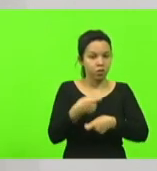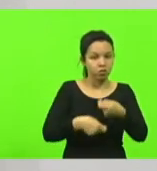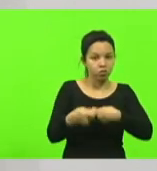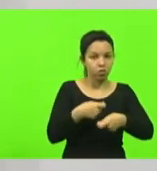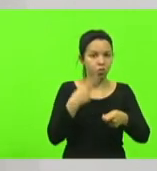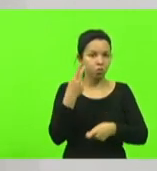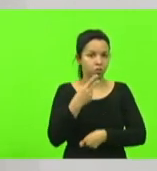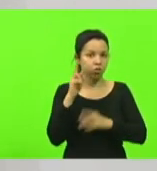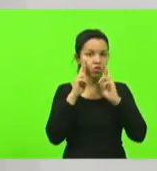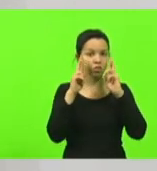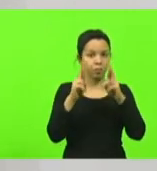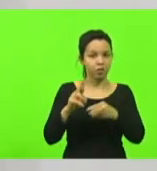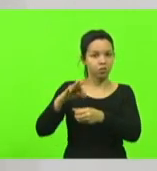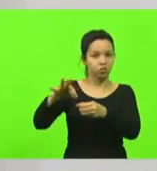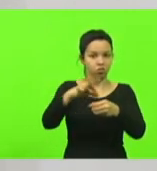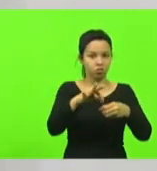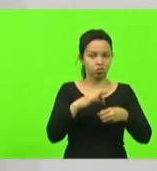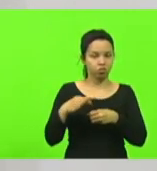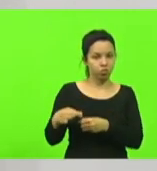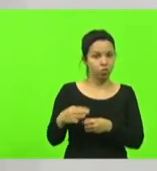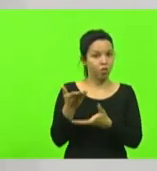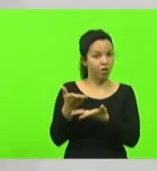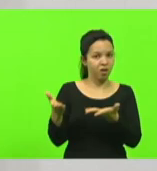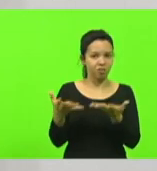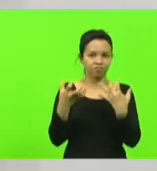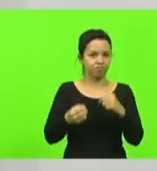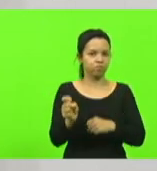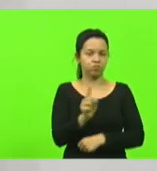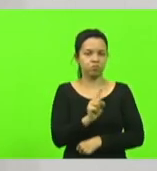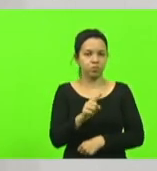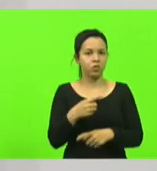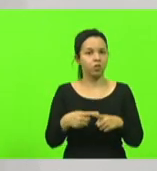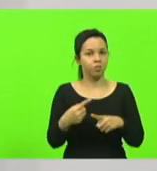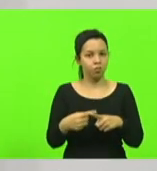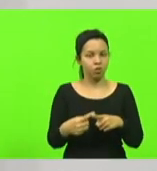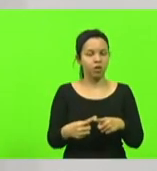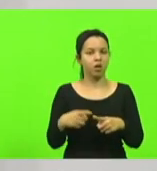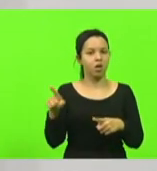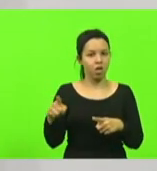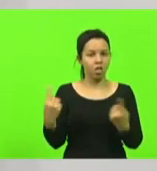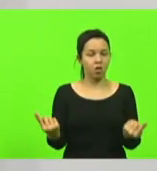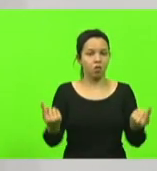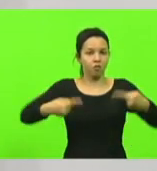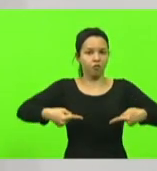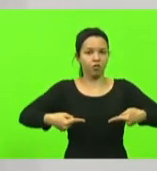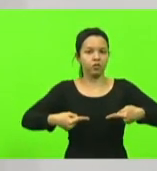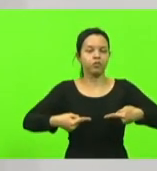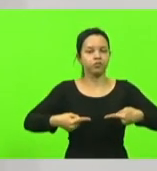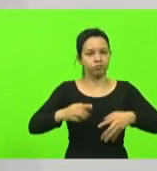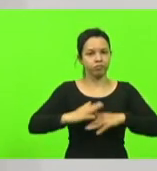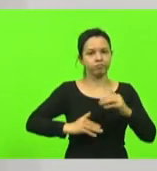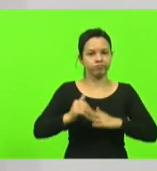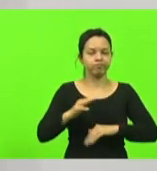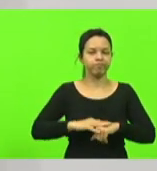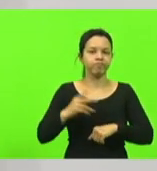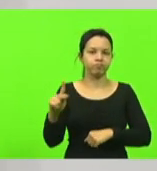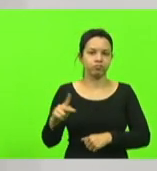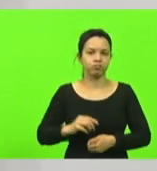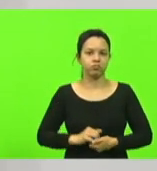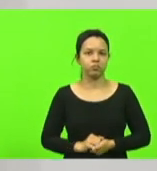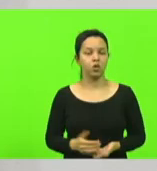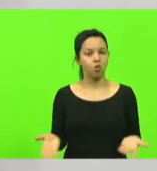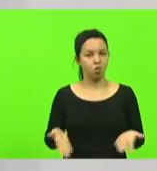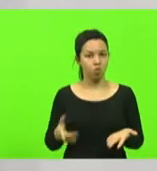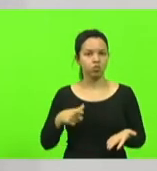pode ser compreendido e aceito por quem tem o conflito como método eu trouxe aqui hoje a bandeira do Brasil